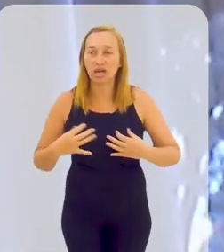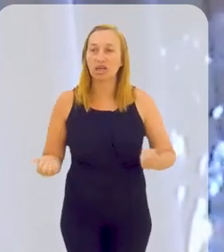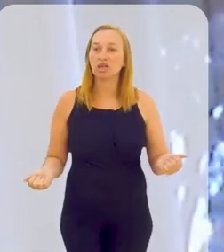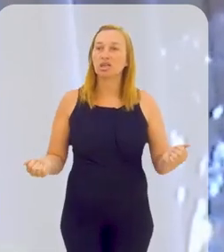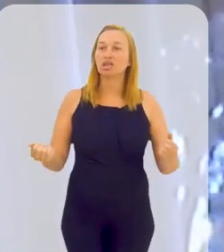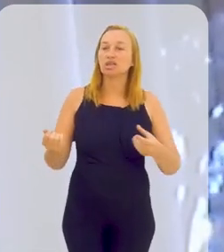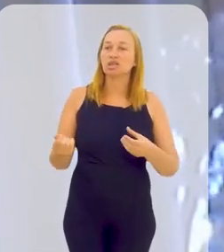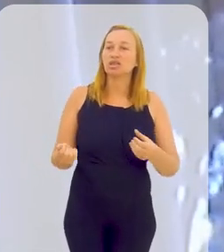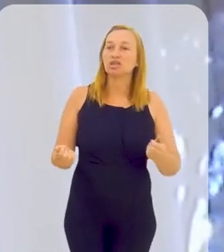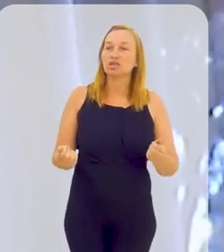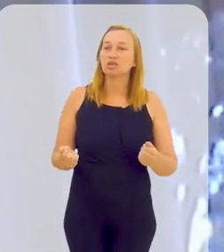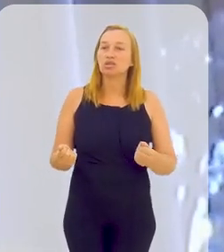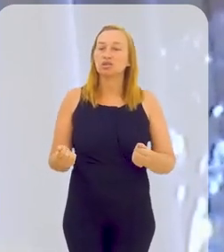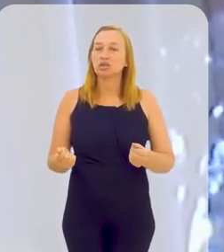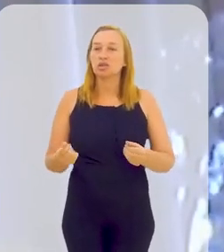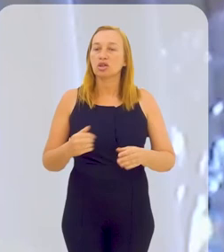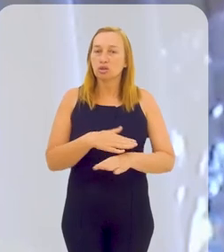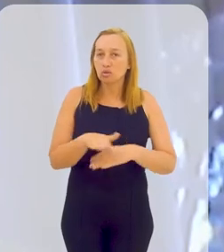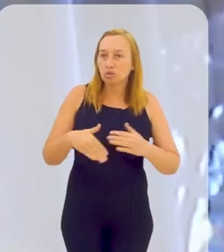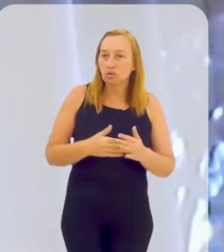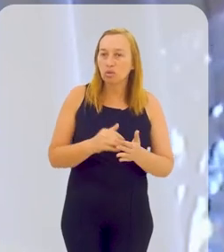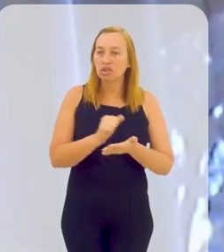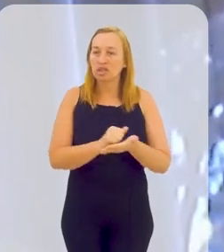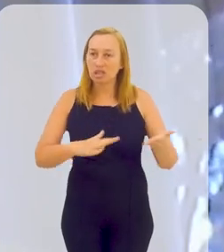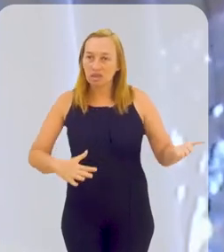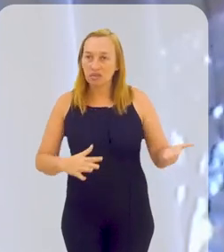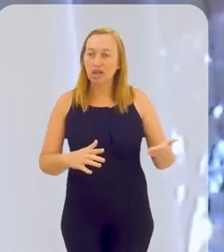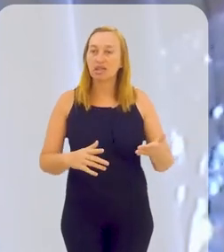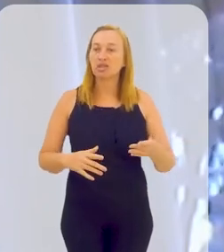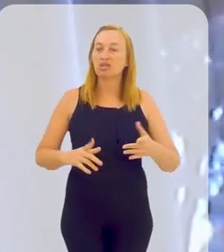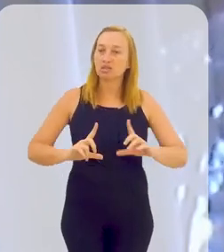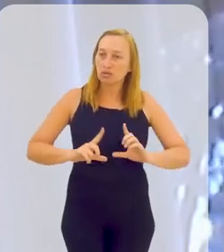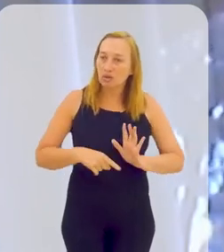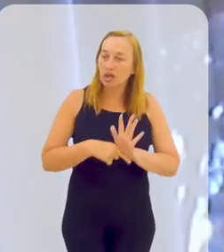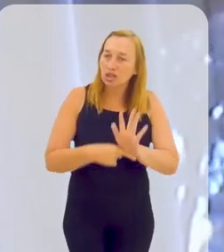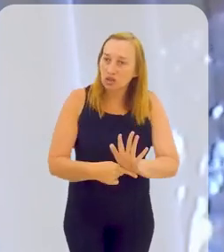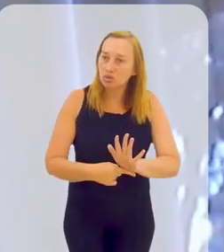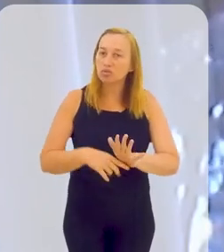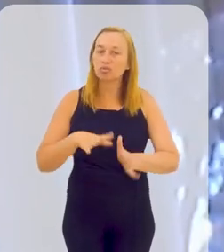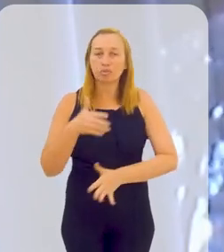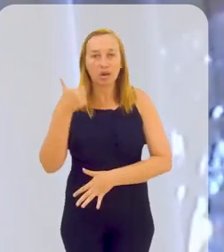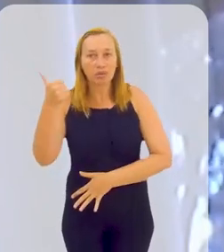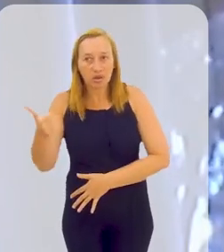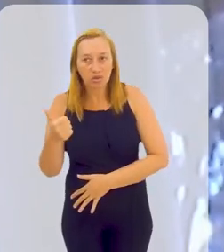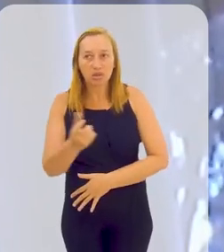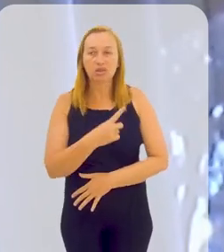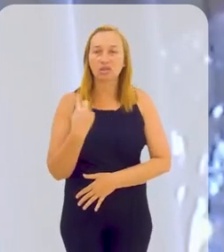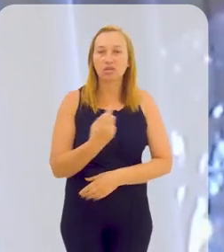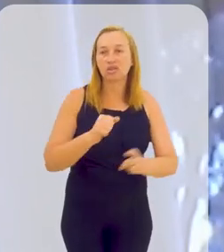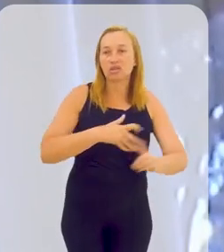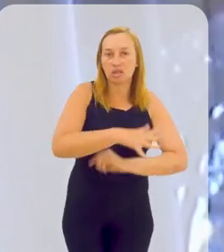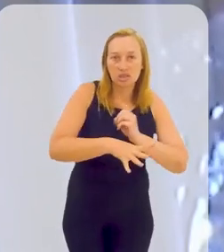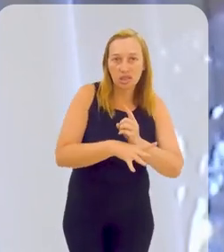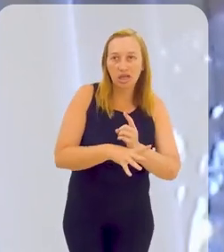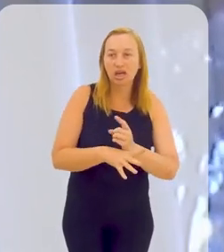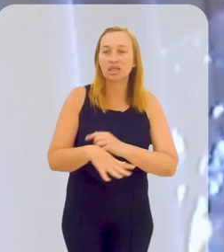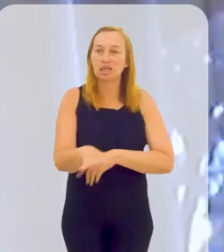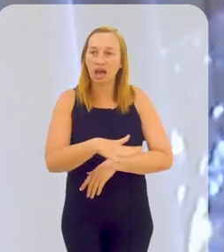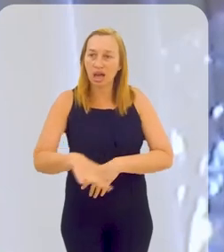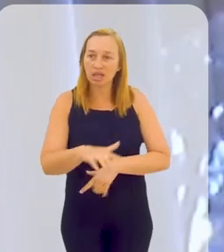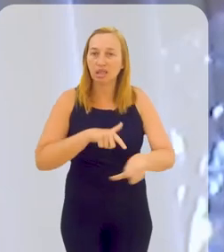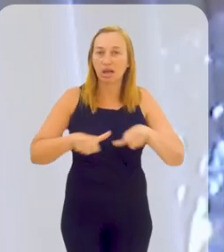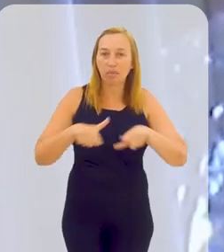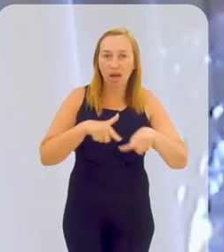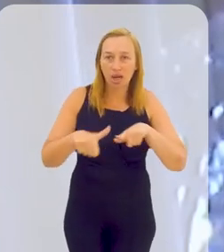voluntário, dentro do que a gente tem disponibilidade, gente busca estar aí contribuindo para a melhoria da nossa sociedade,